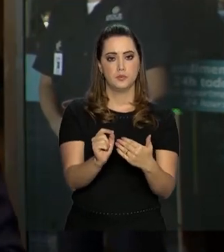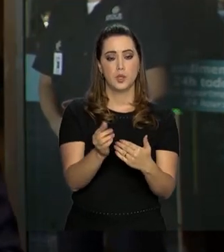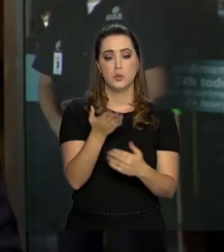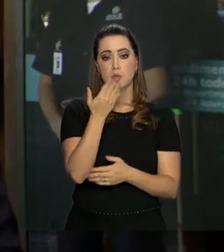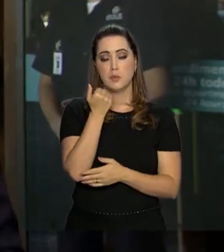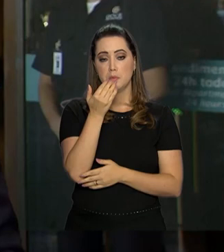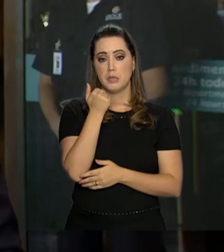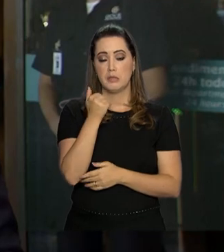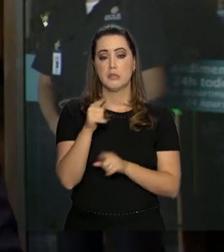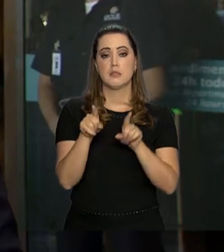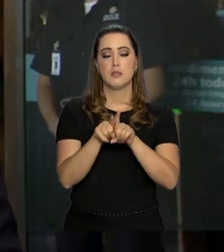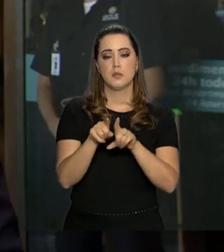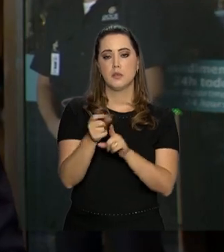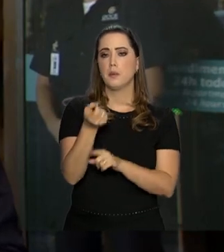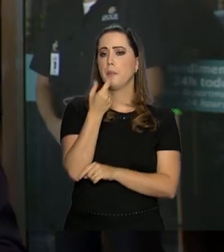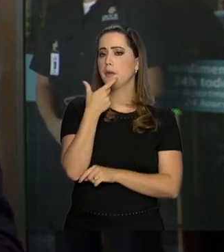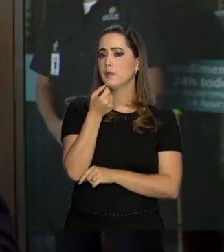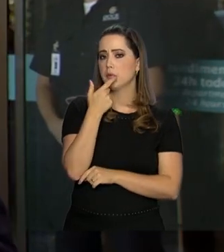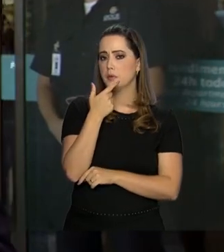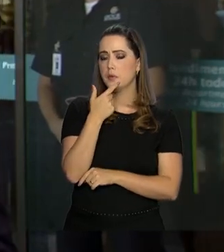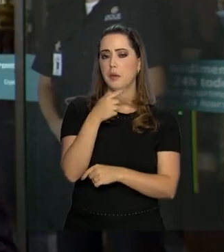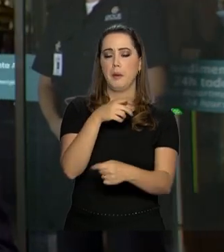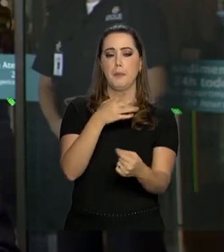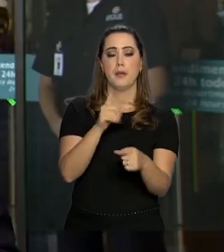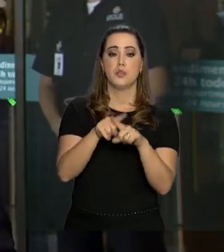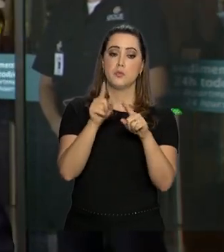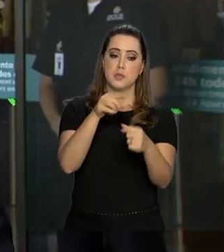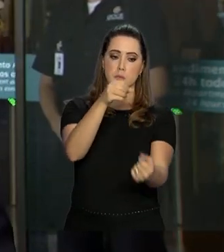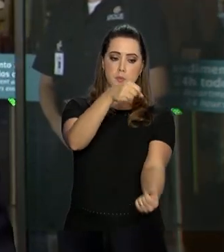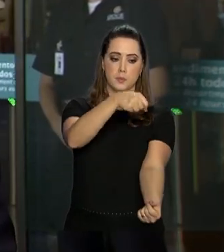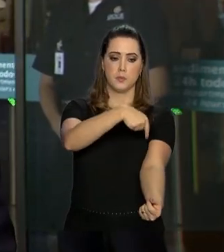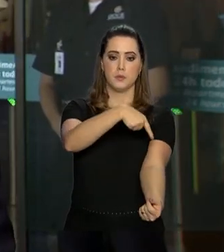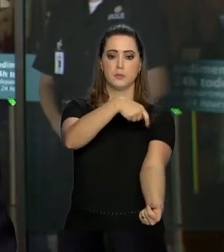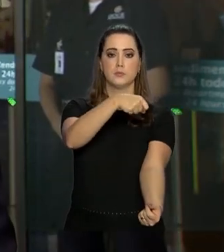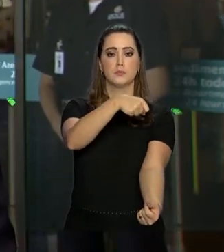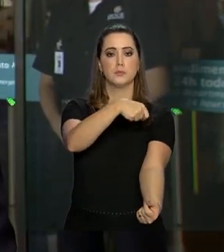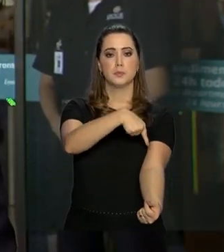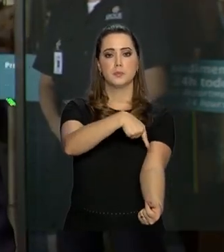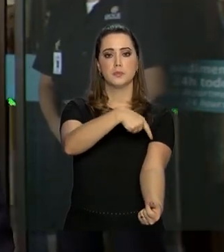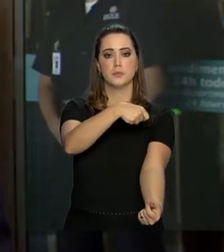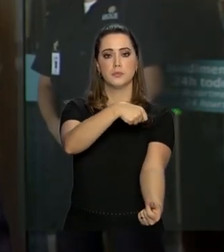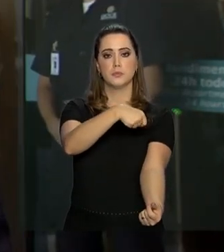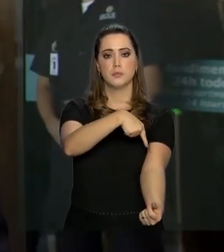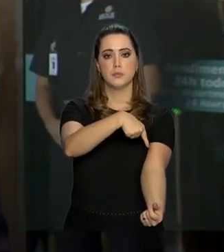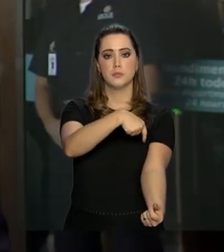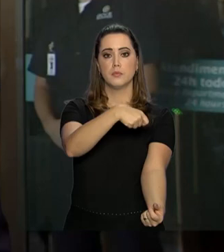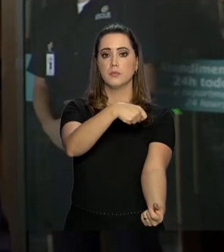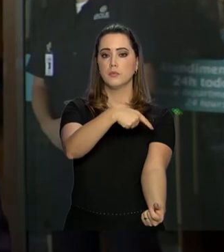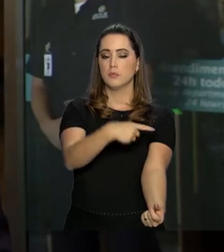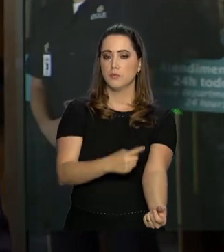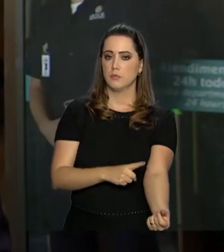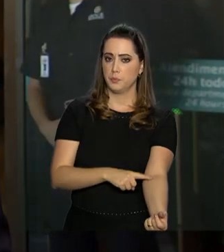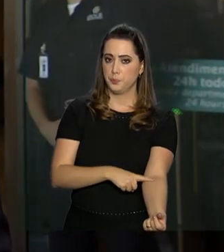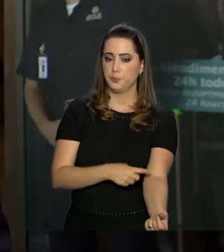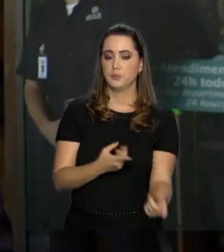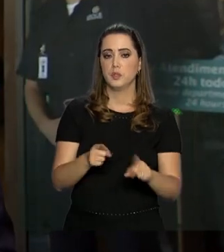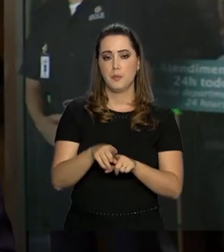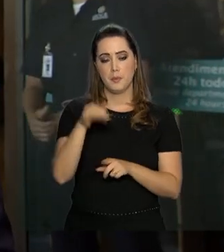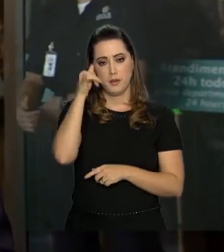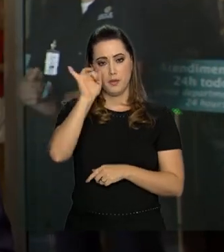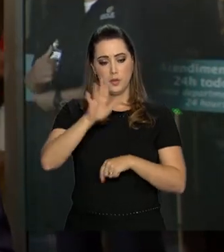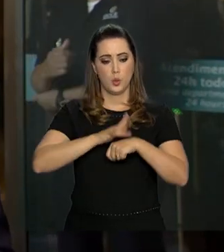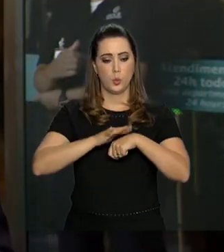nutrição e antibióticos por via de soro, e esses medicamentos são necessários para debelar o quadro de pneumonia,